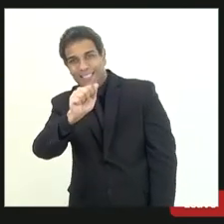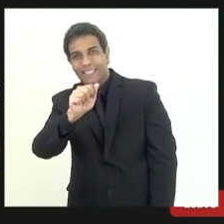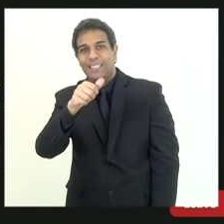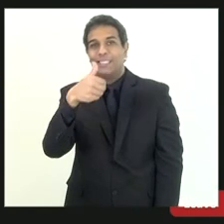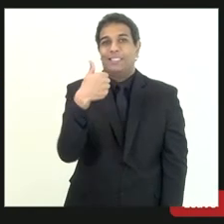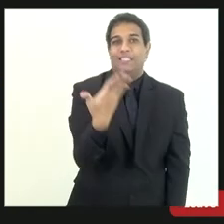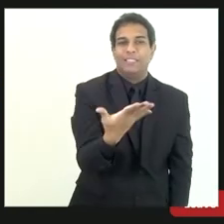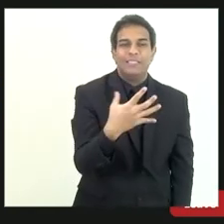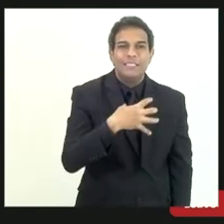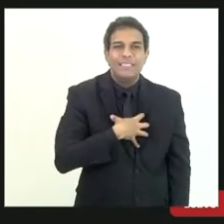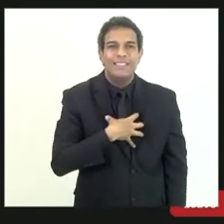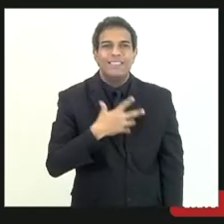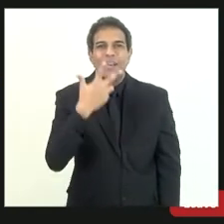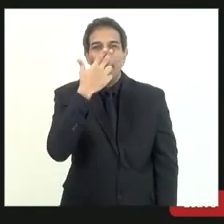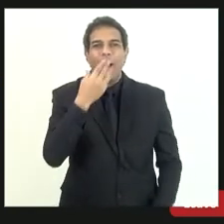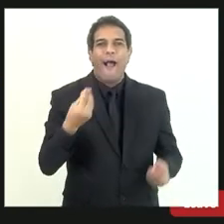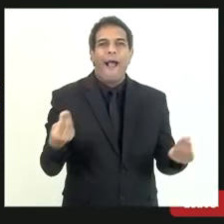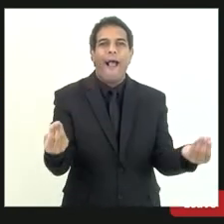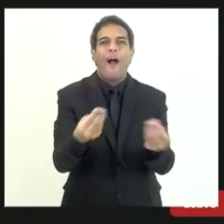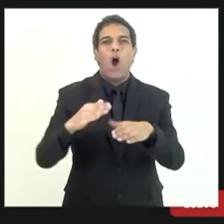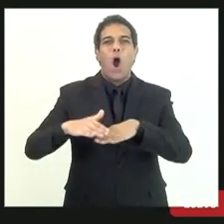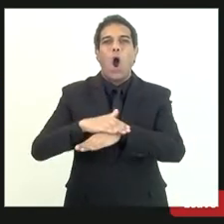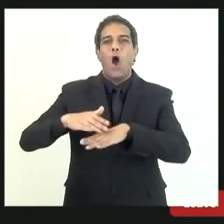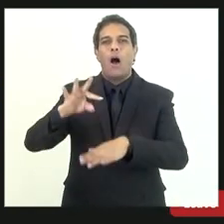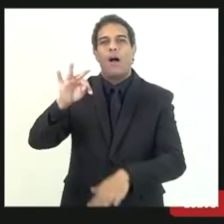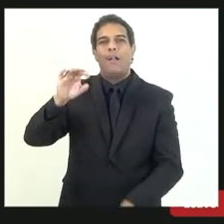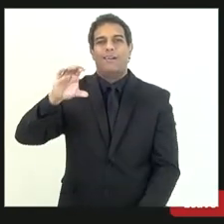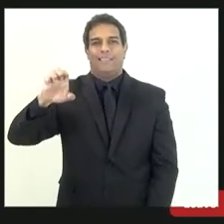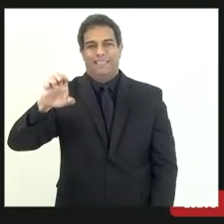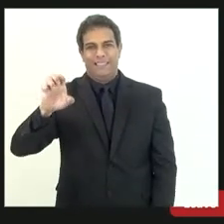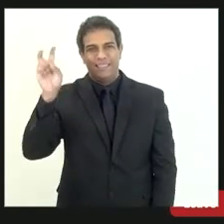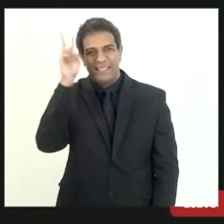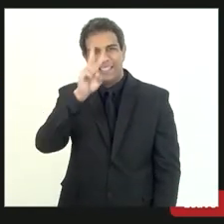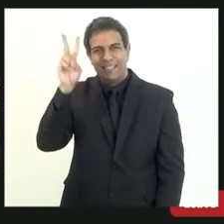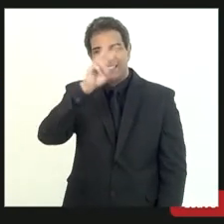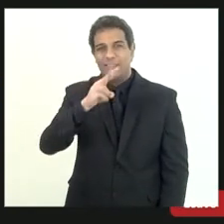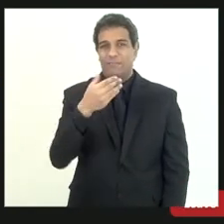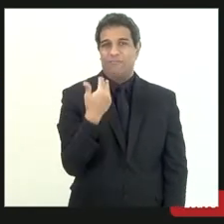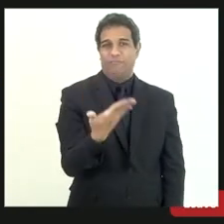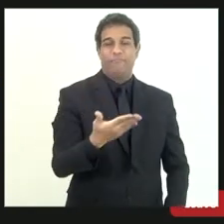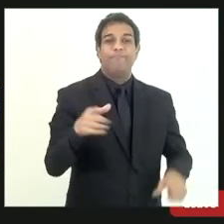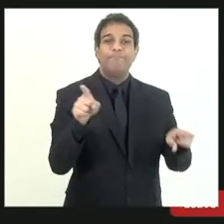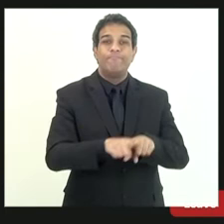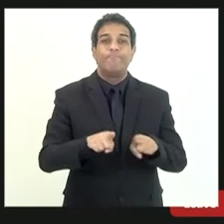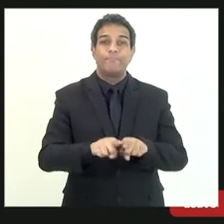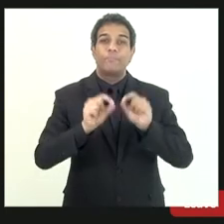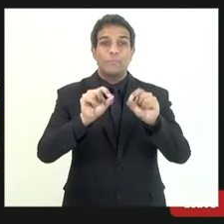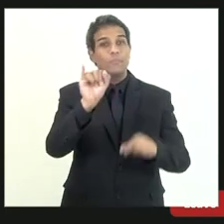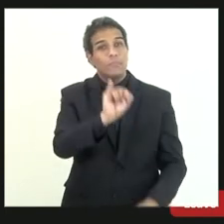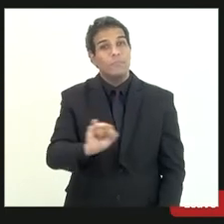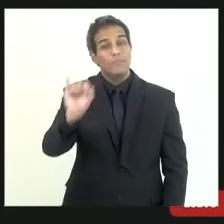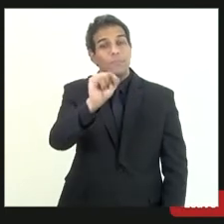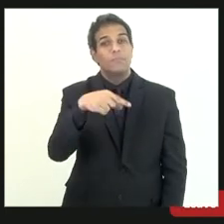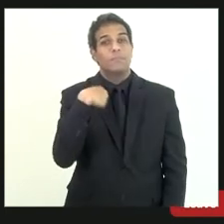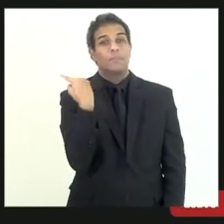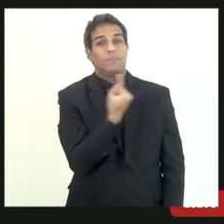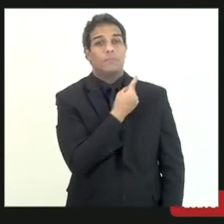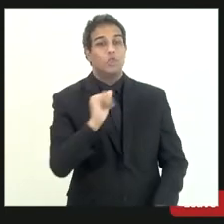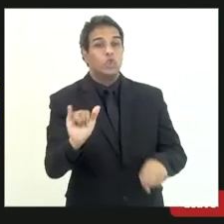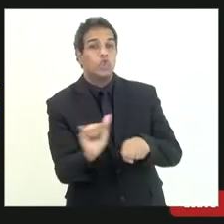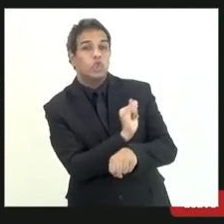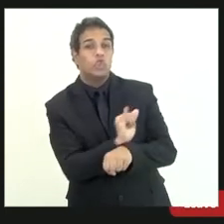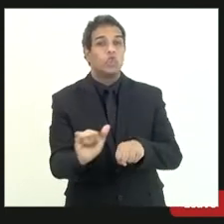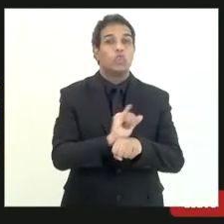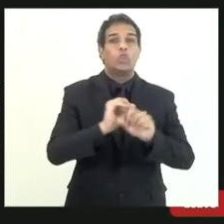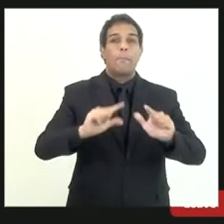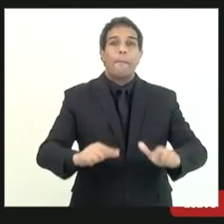sensação naquelas primeiras conversas com o TCE que eu comentei antes ela é importante para a estratégia